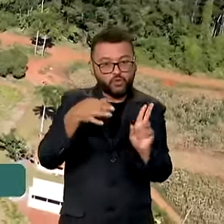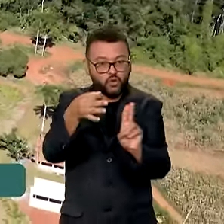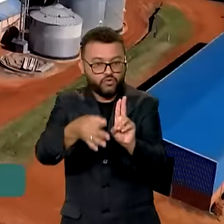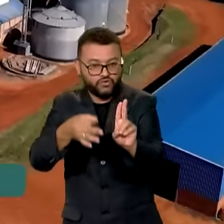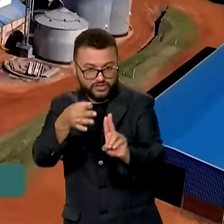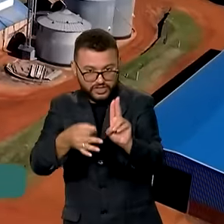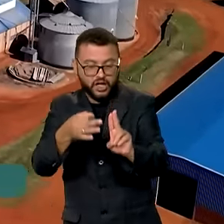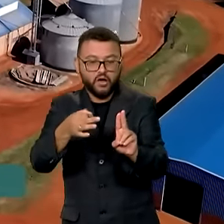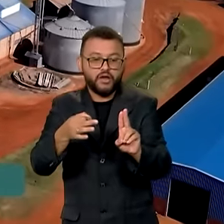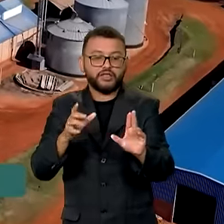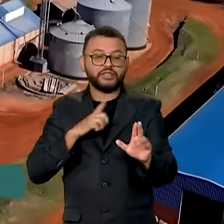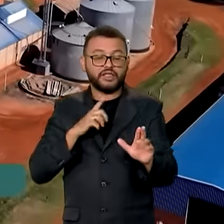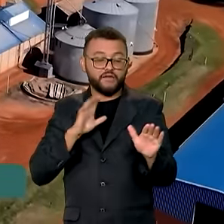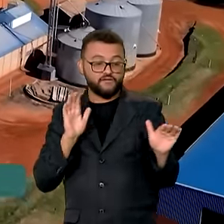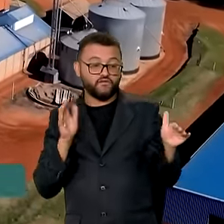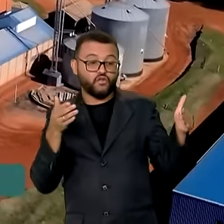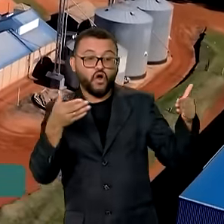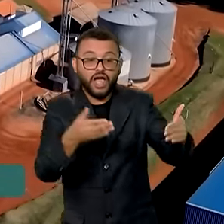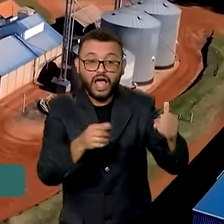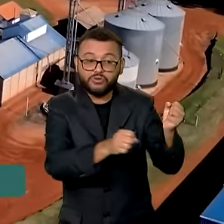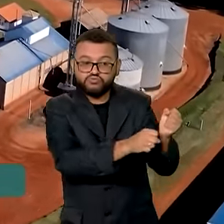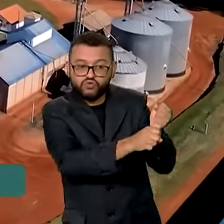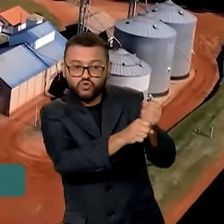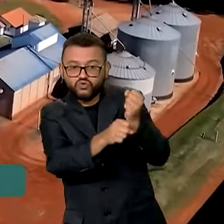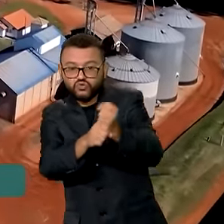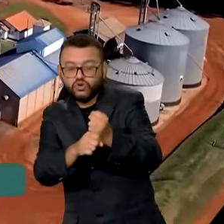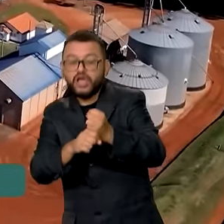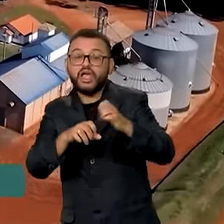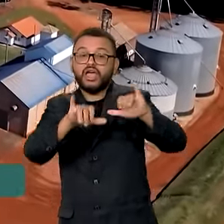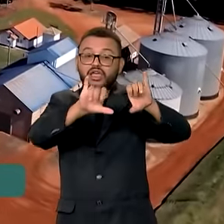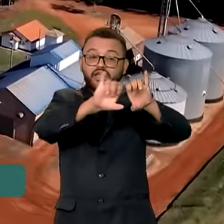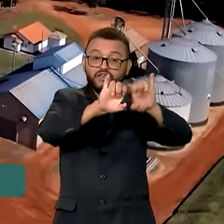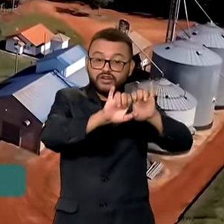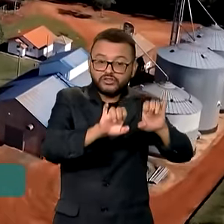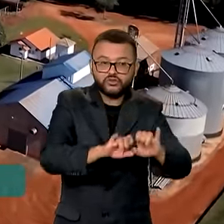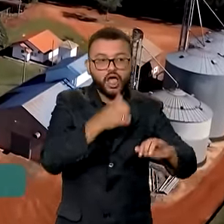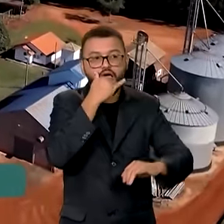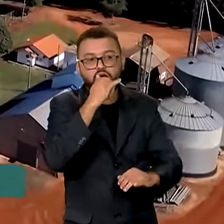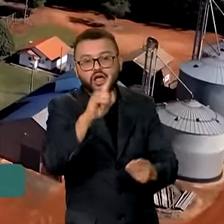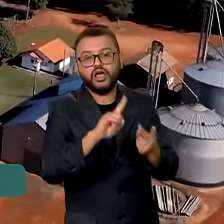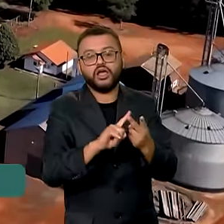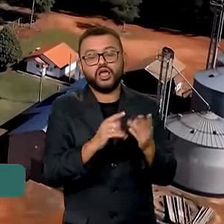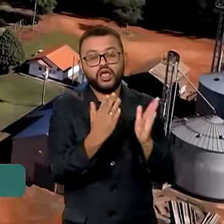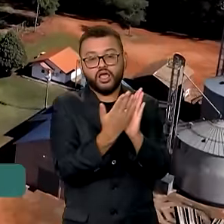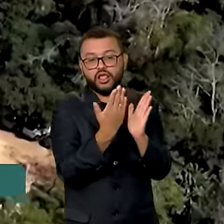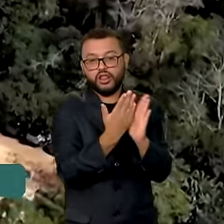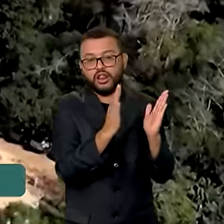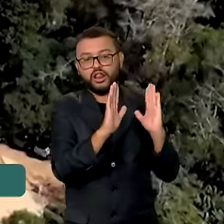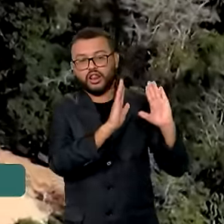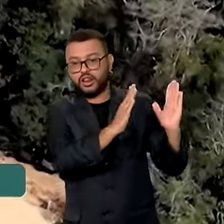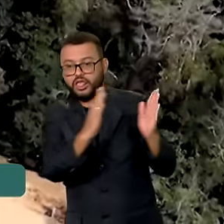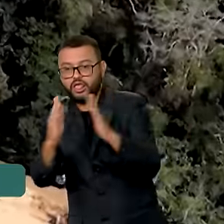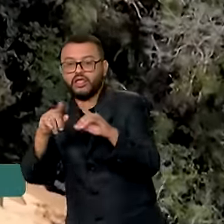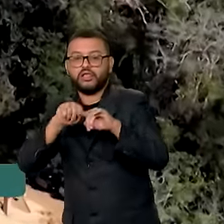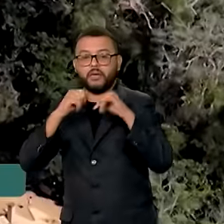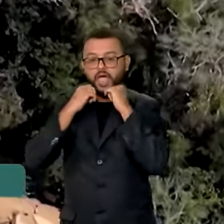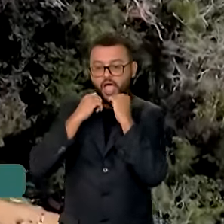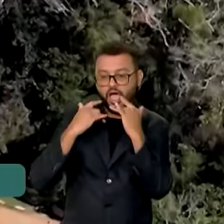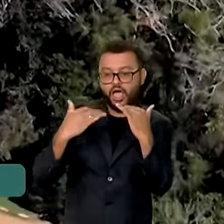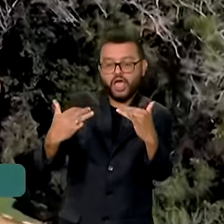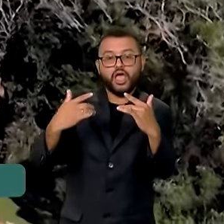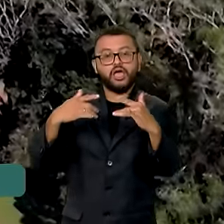São Carlos serão usados para obras de infraestrutura elétrica, biblioteca, auditório e